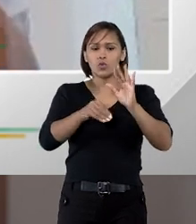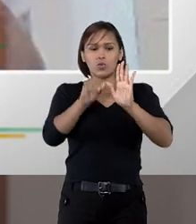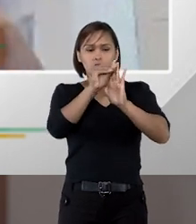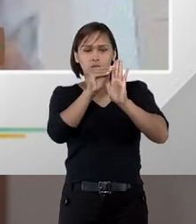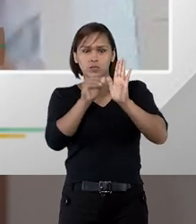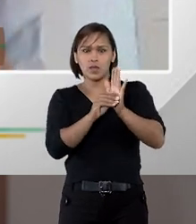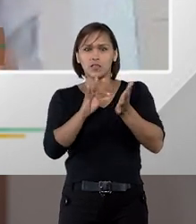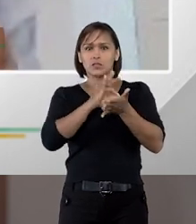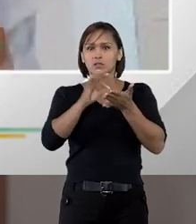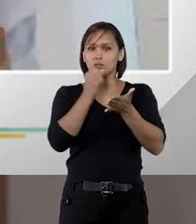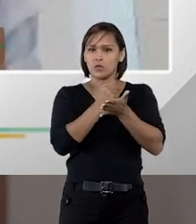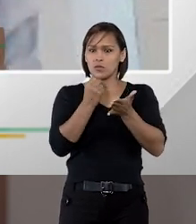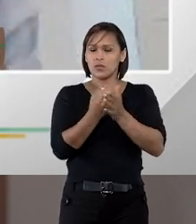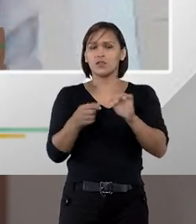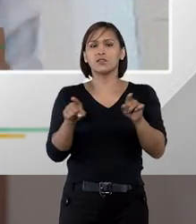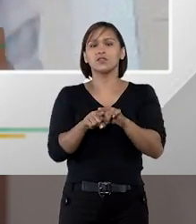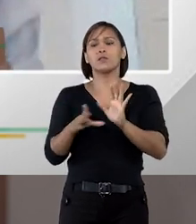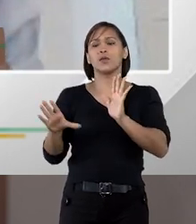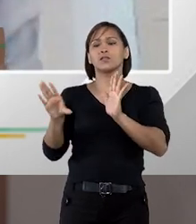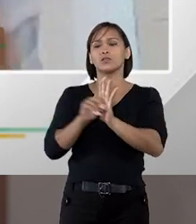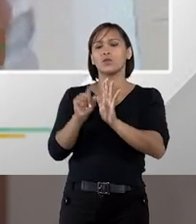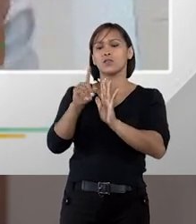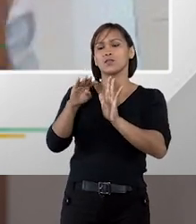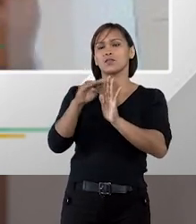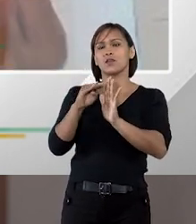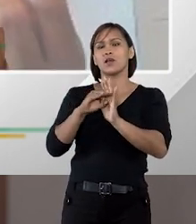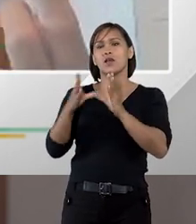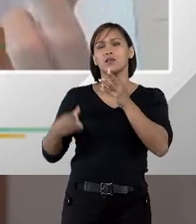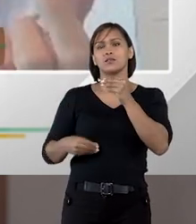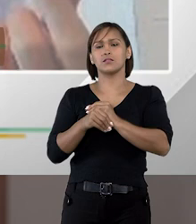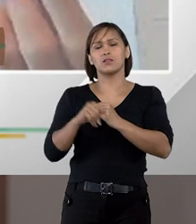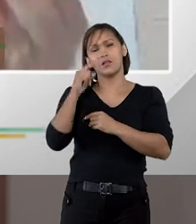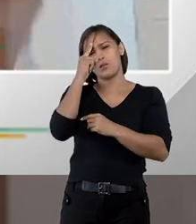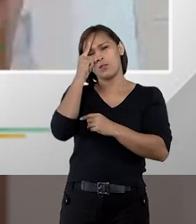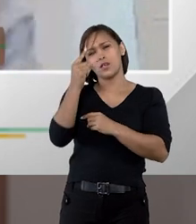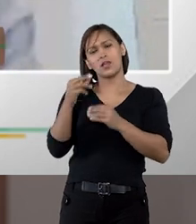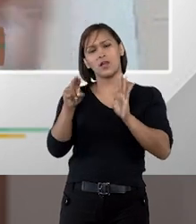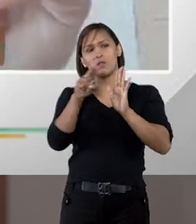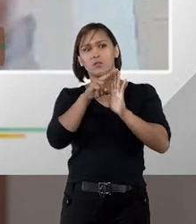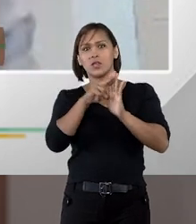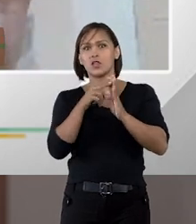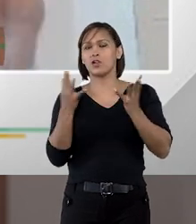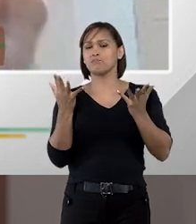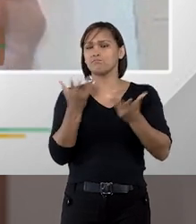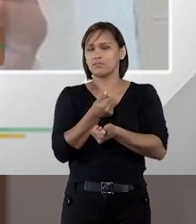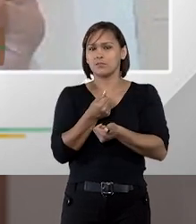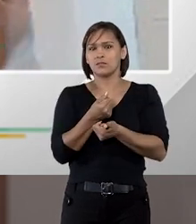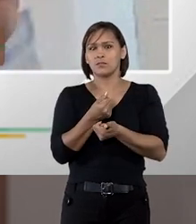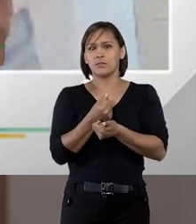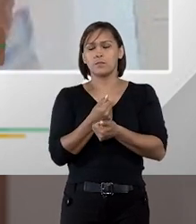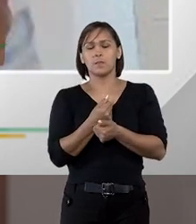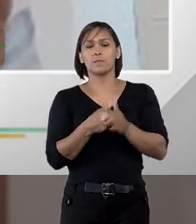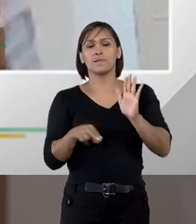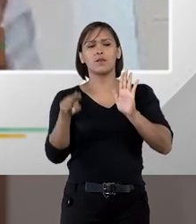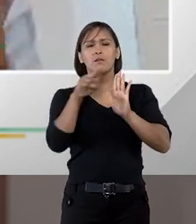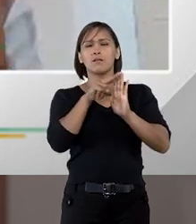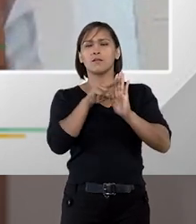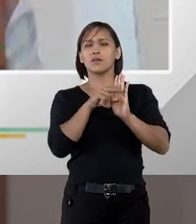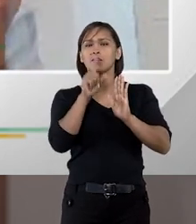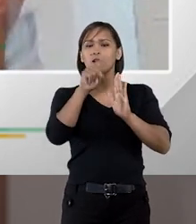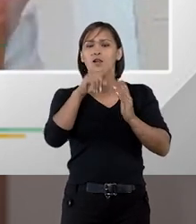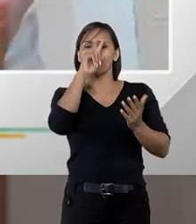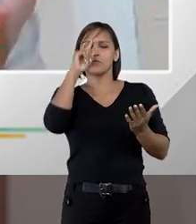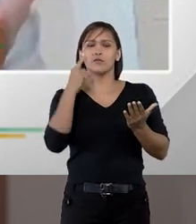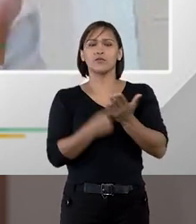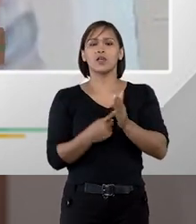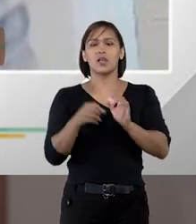dos contratos e dos seus aditivos para vocês terem uma ideia tem uma norma que eu acho fantástica que determina